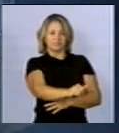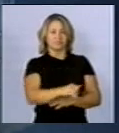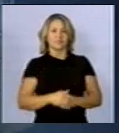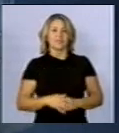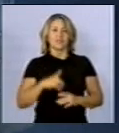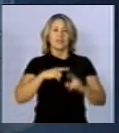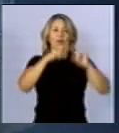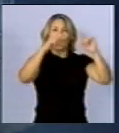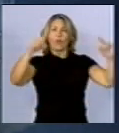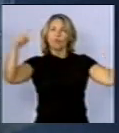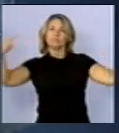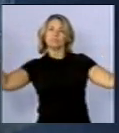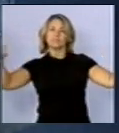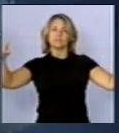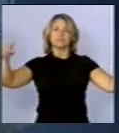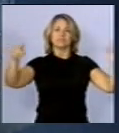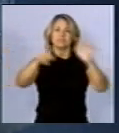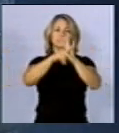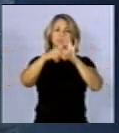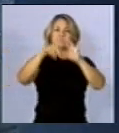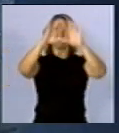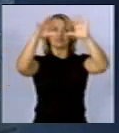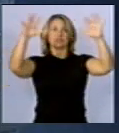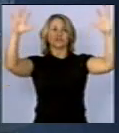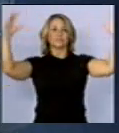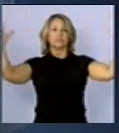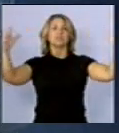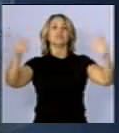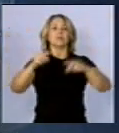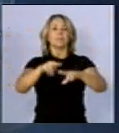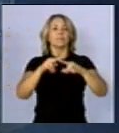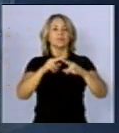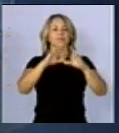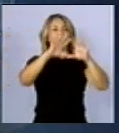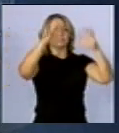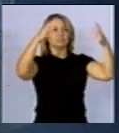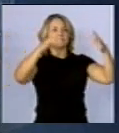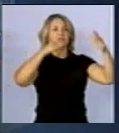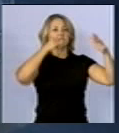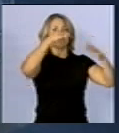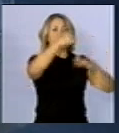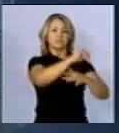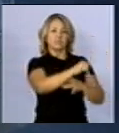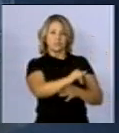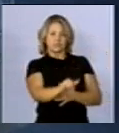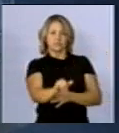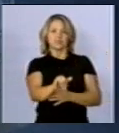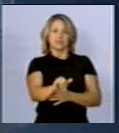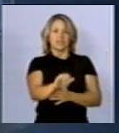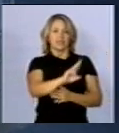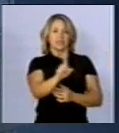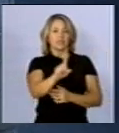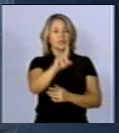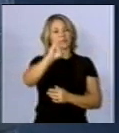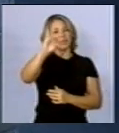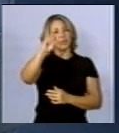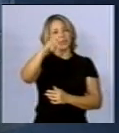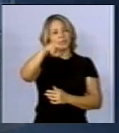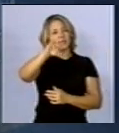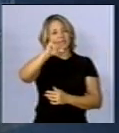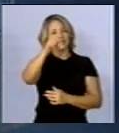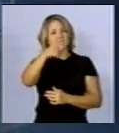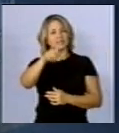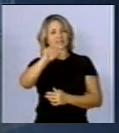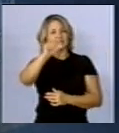ondas que viajam no espaço, uma vez emitidas pela sua fonte, e são chamadas radiações não ionizantes, quer dizer, é um campo irradiado,